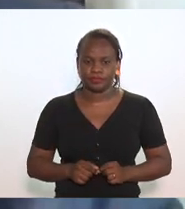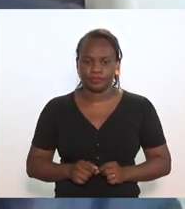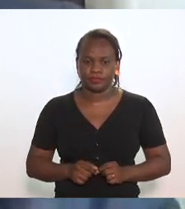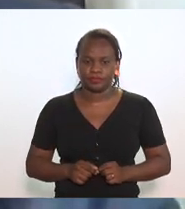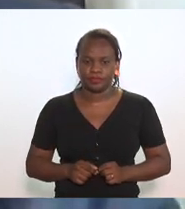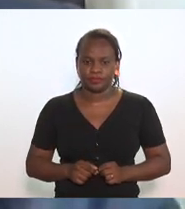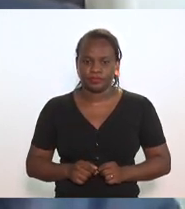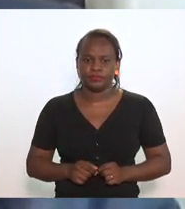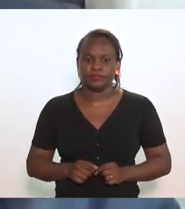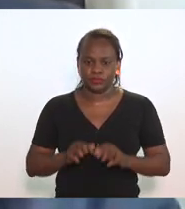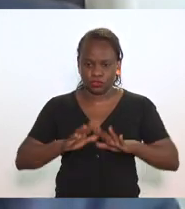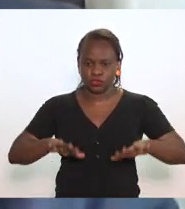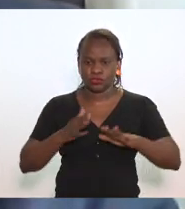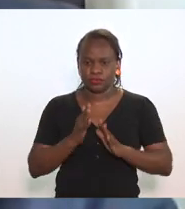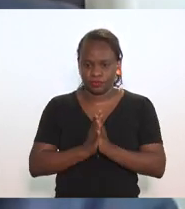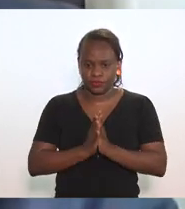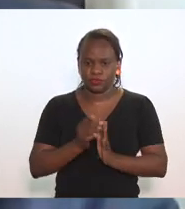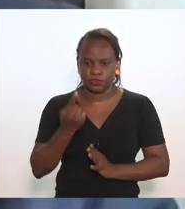aqui a todos.